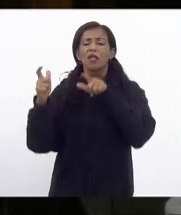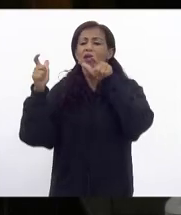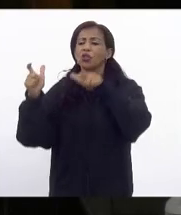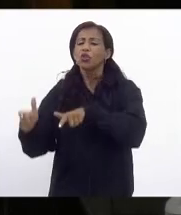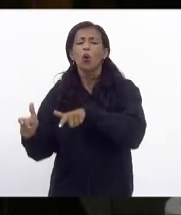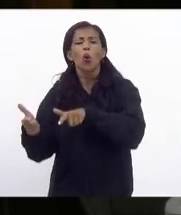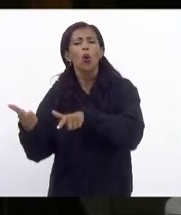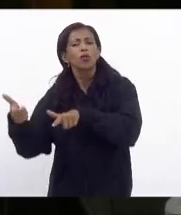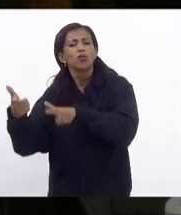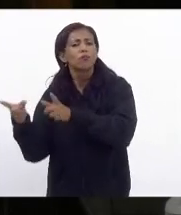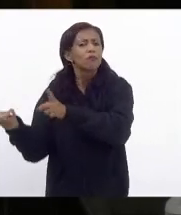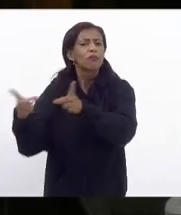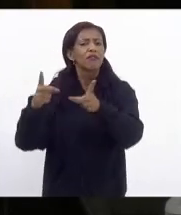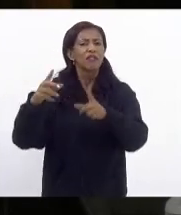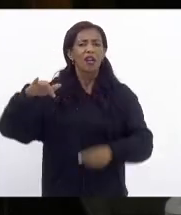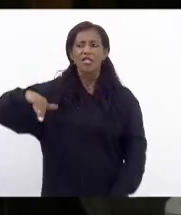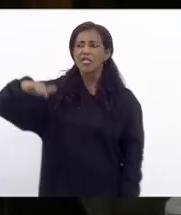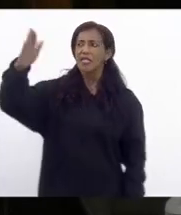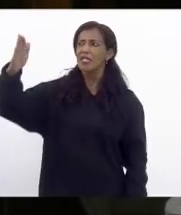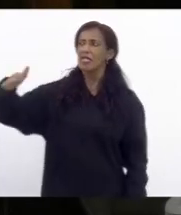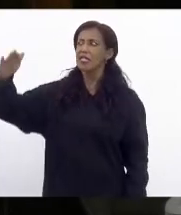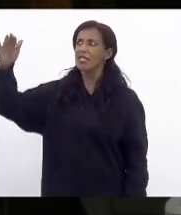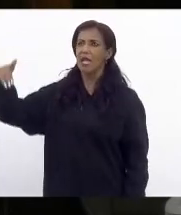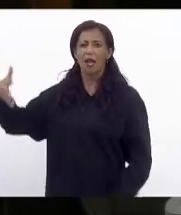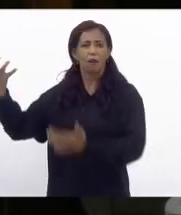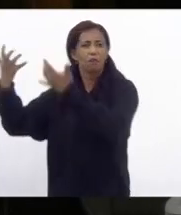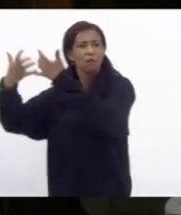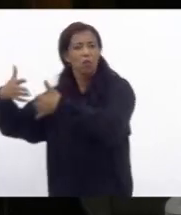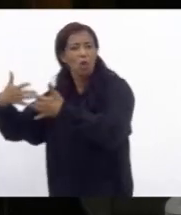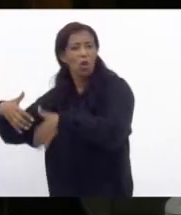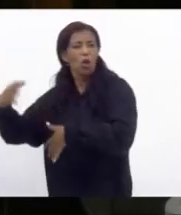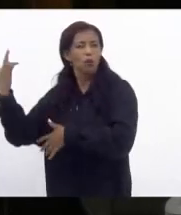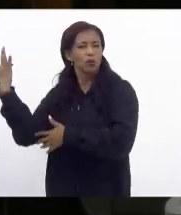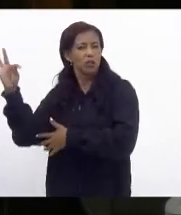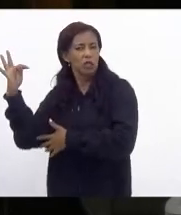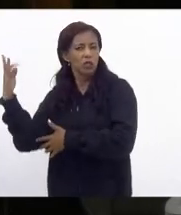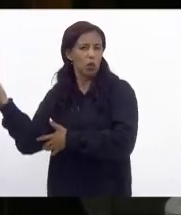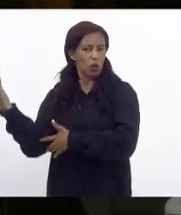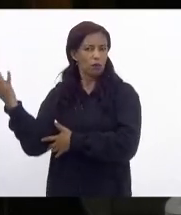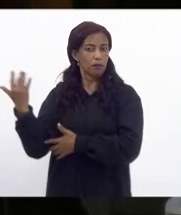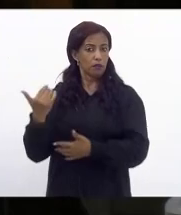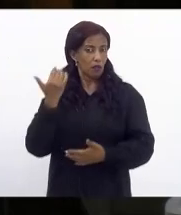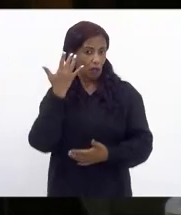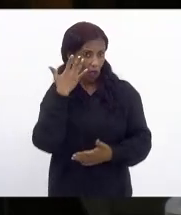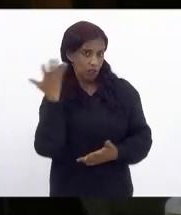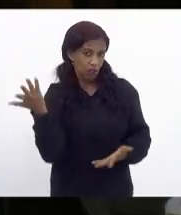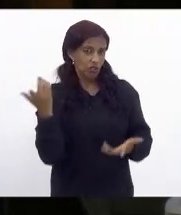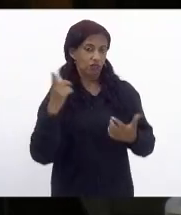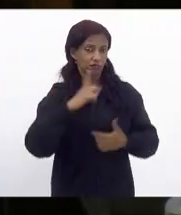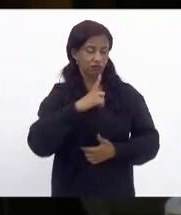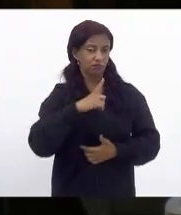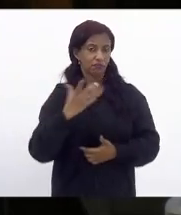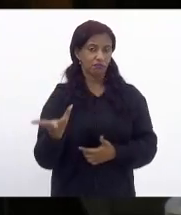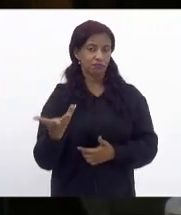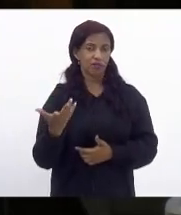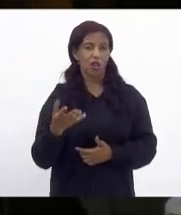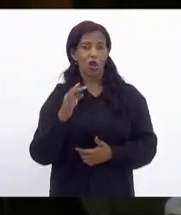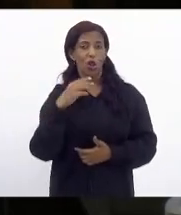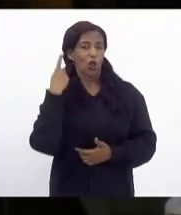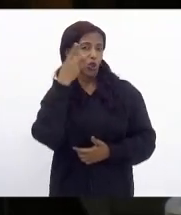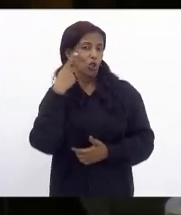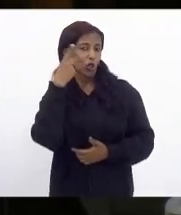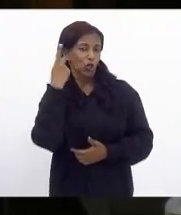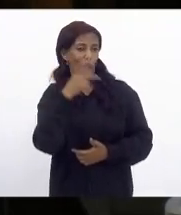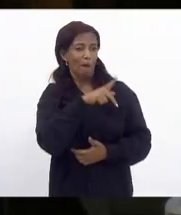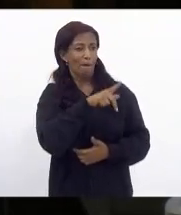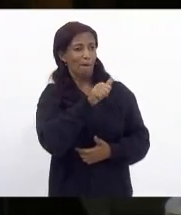nossa região serrana principalmente claro que a gente abre exceção para o tomate de